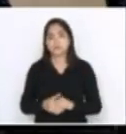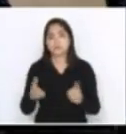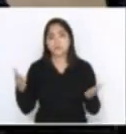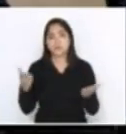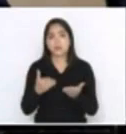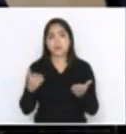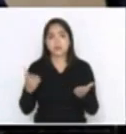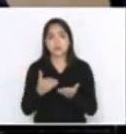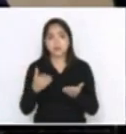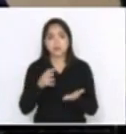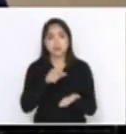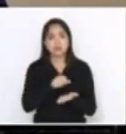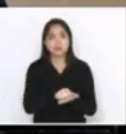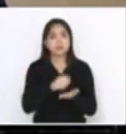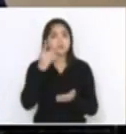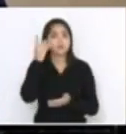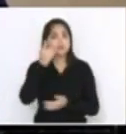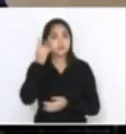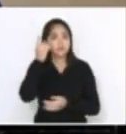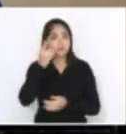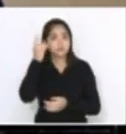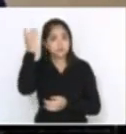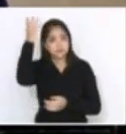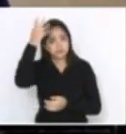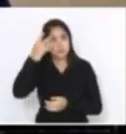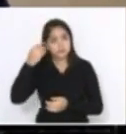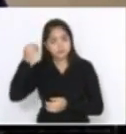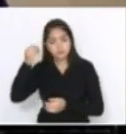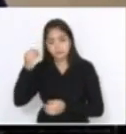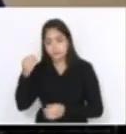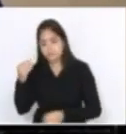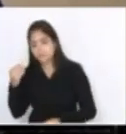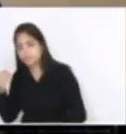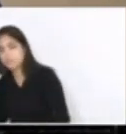Agora, inscrita para falar, a deputada Luciane Carminati.